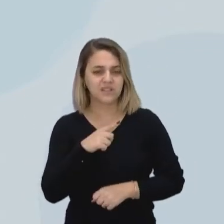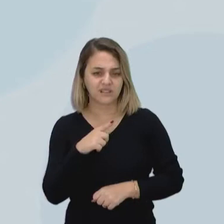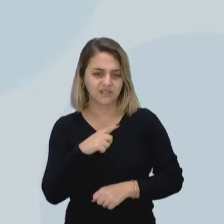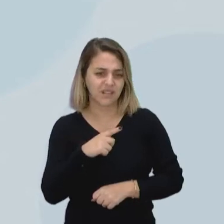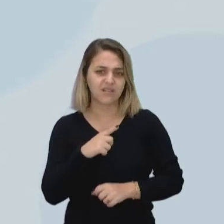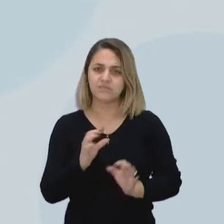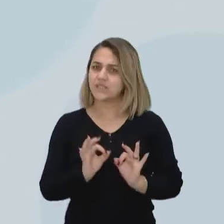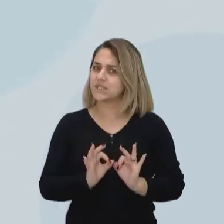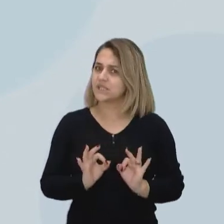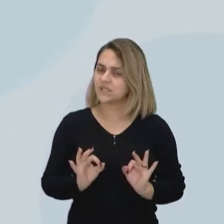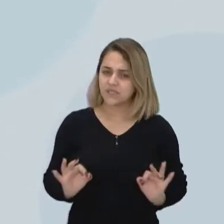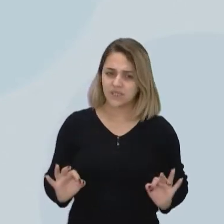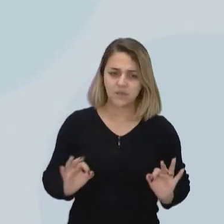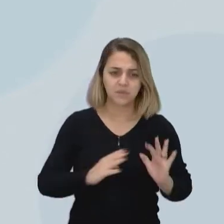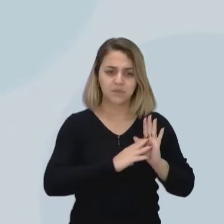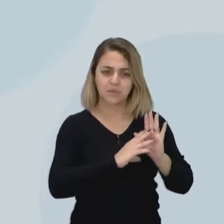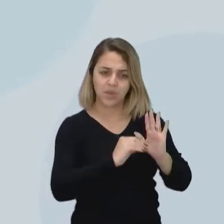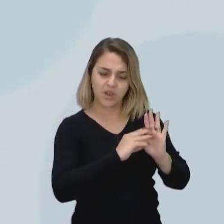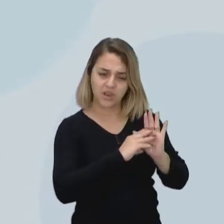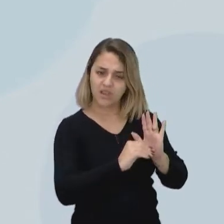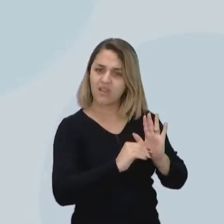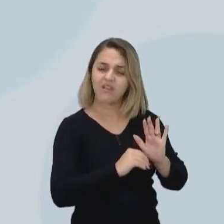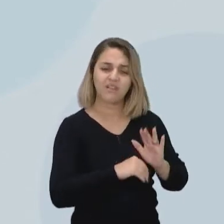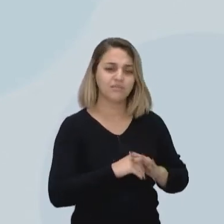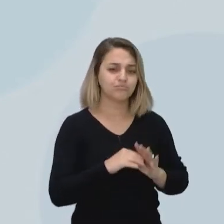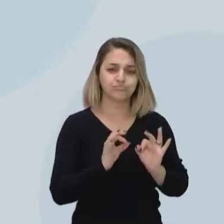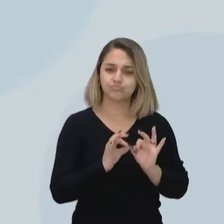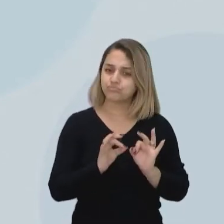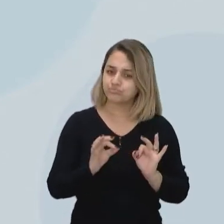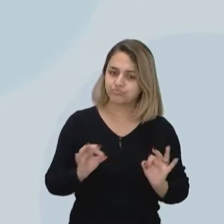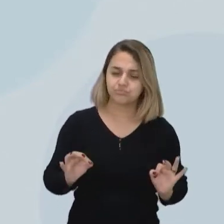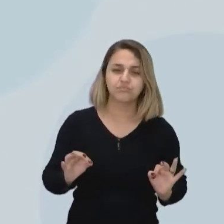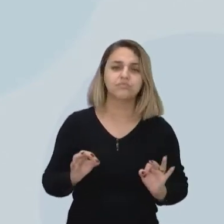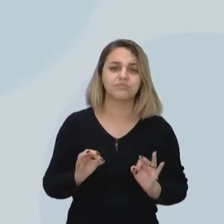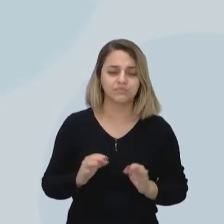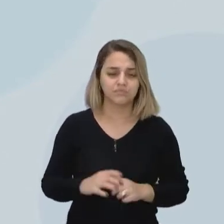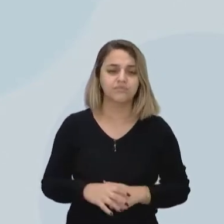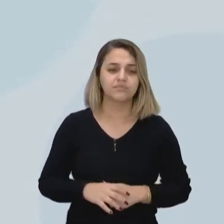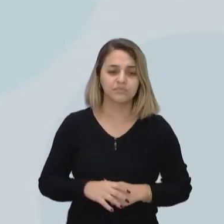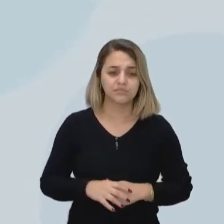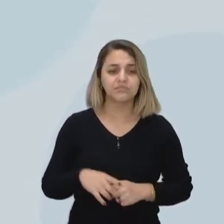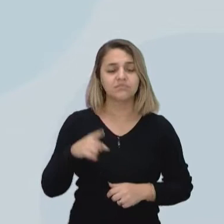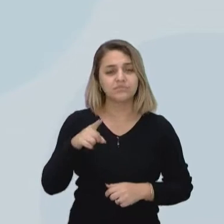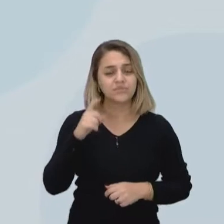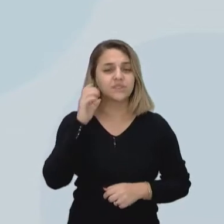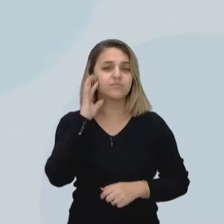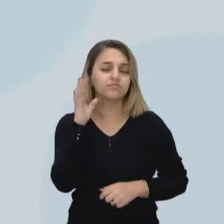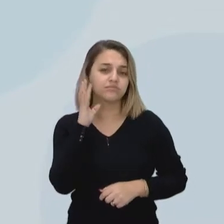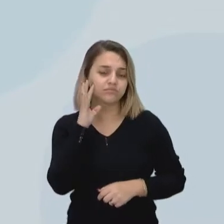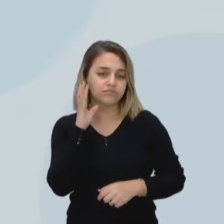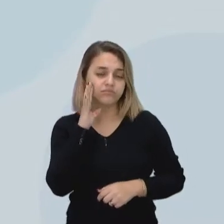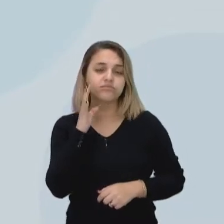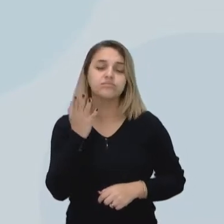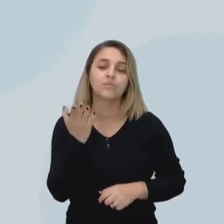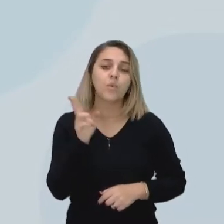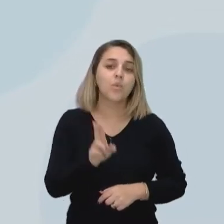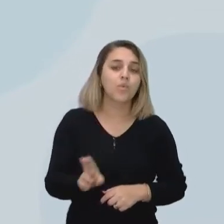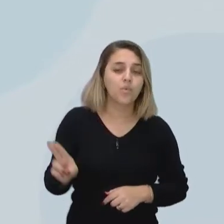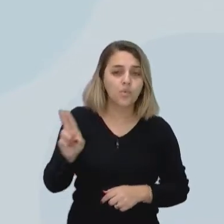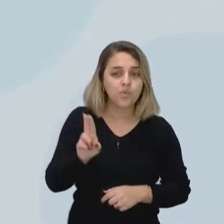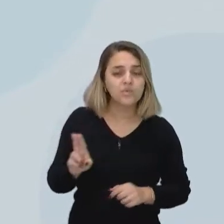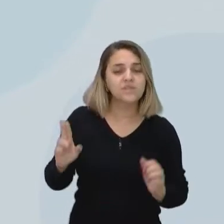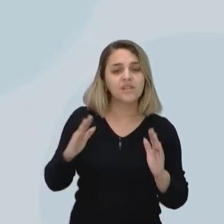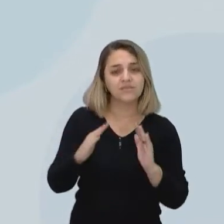um modelo simples, né? Até um modelo muito simples para que você possa pensar de estar utilizando em uma